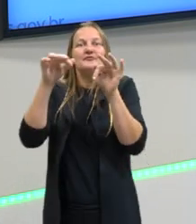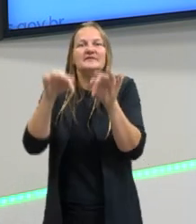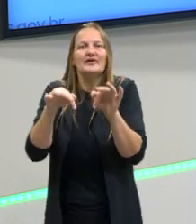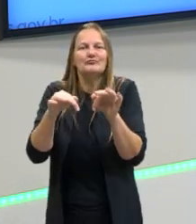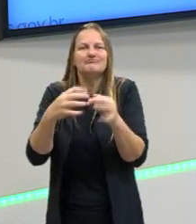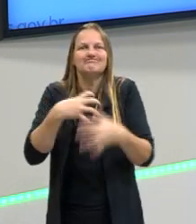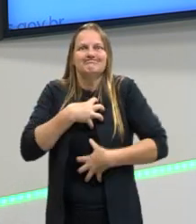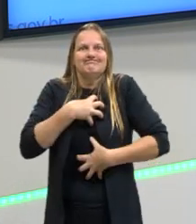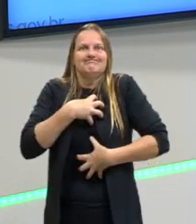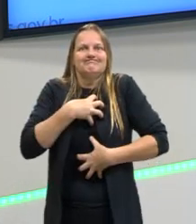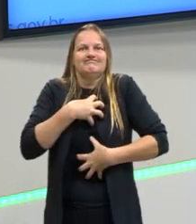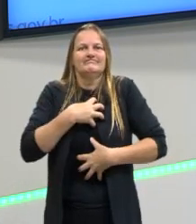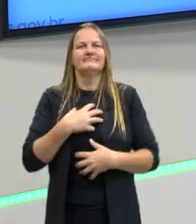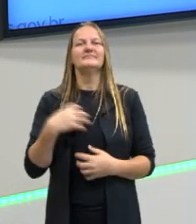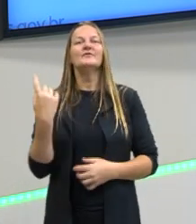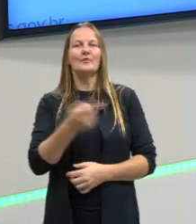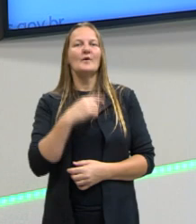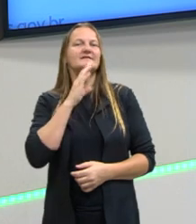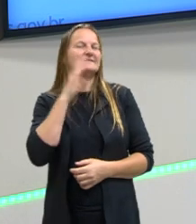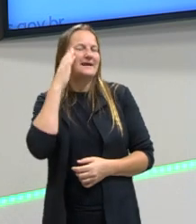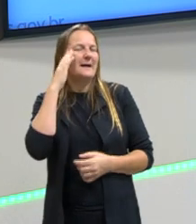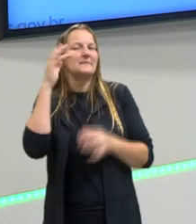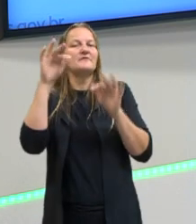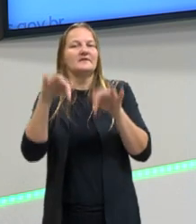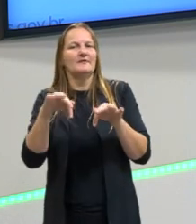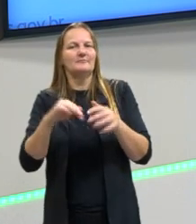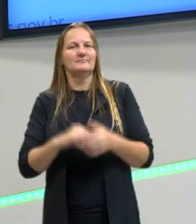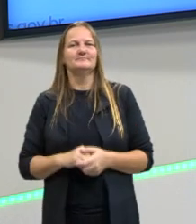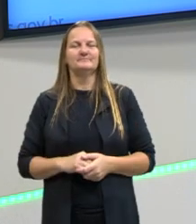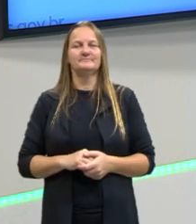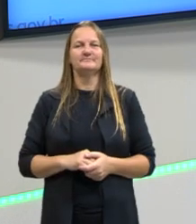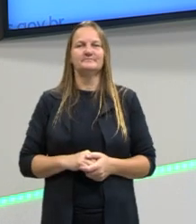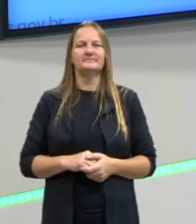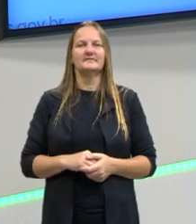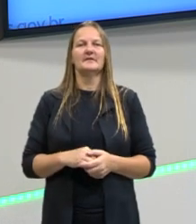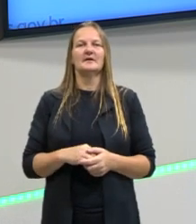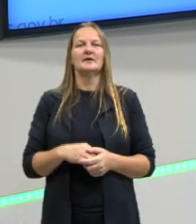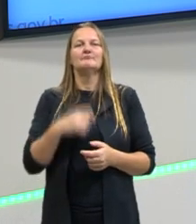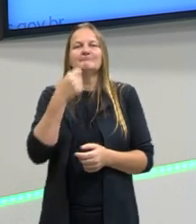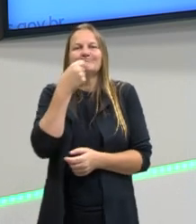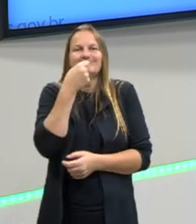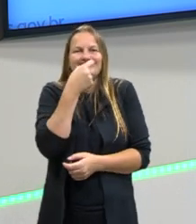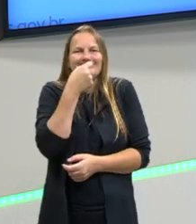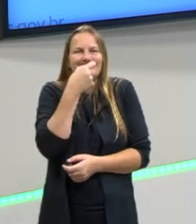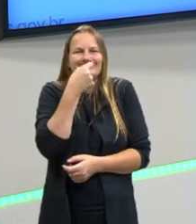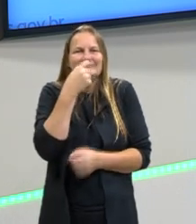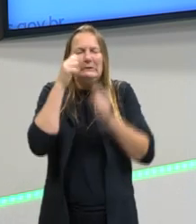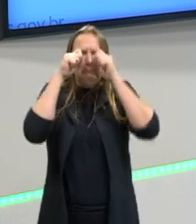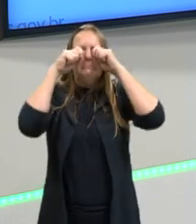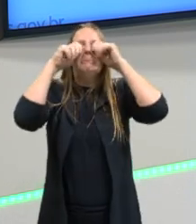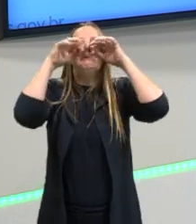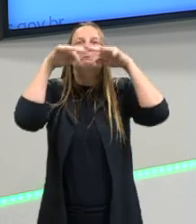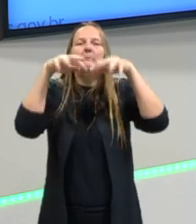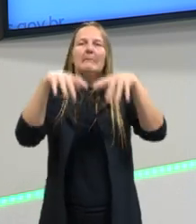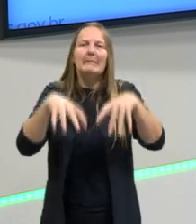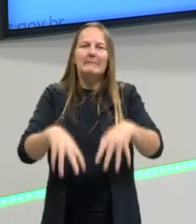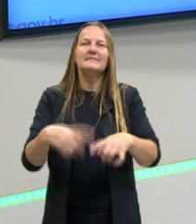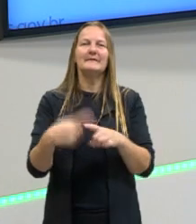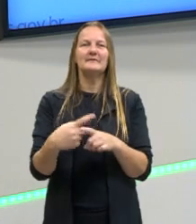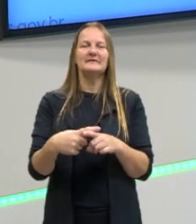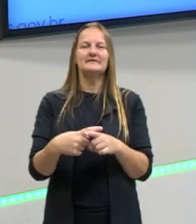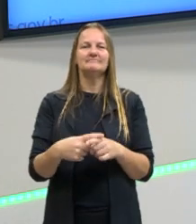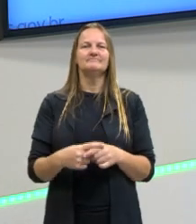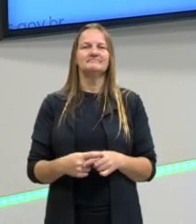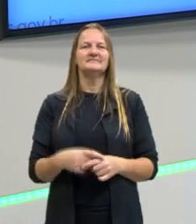A diferença é que nós já conhecemos o resultado. E esse tipo de ironia aqui a gente chama de ironia dramática ou